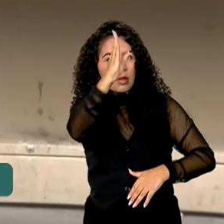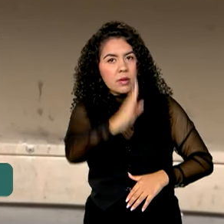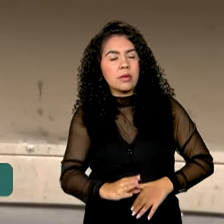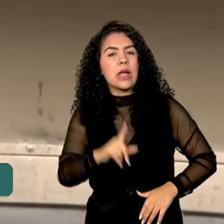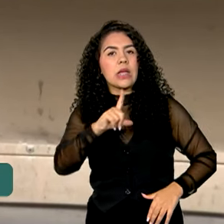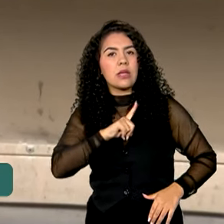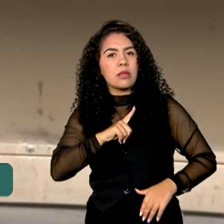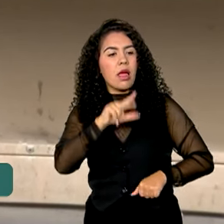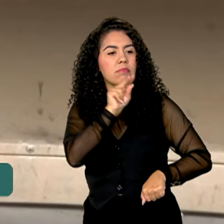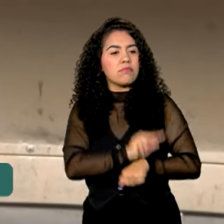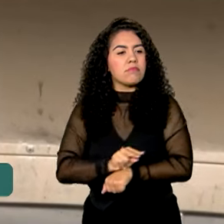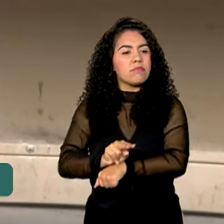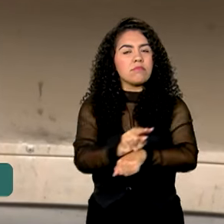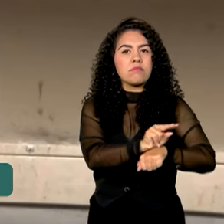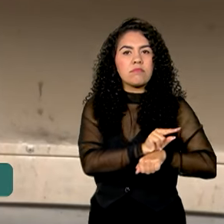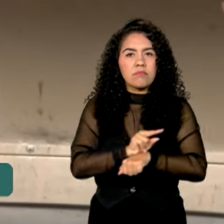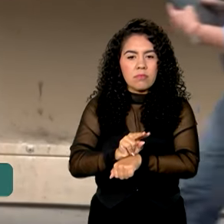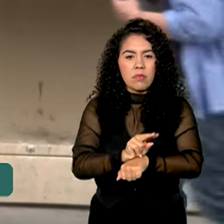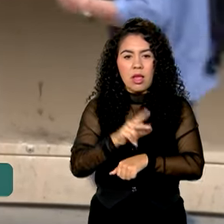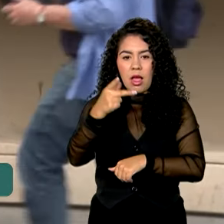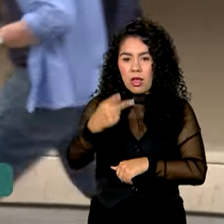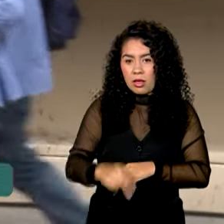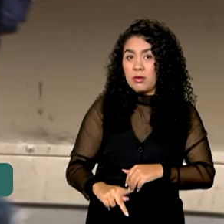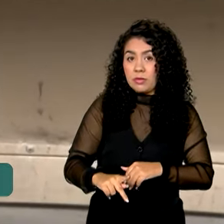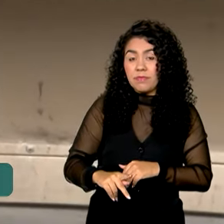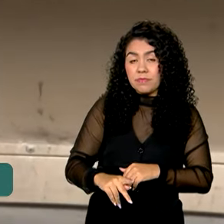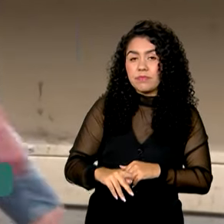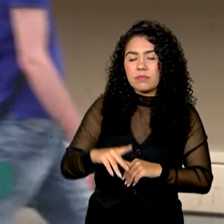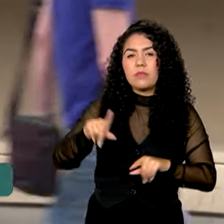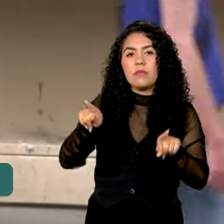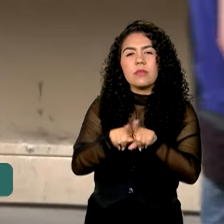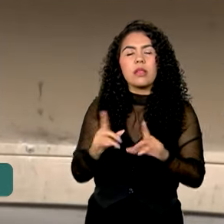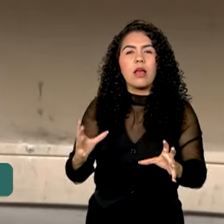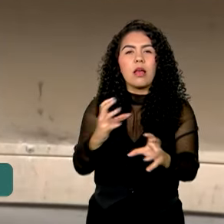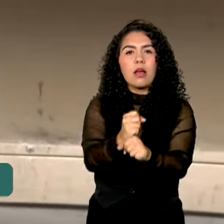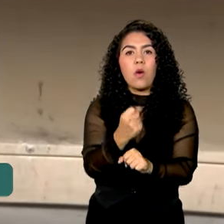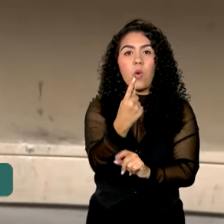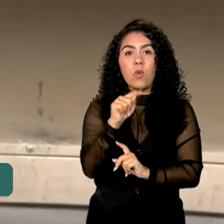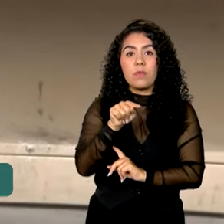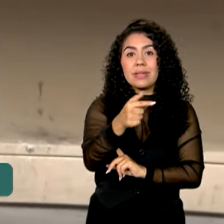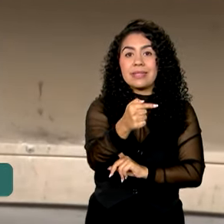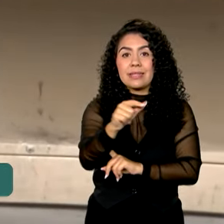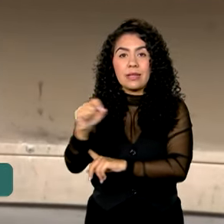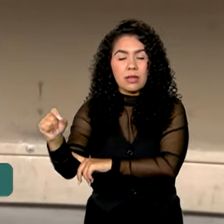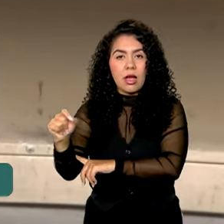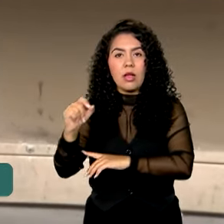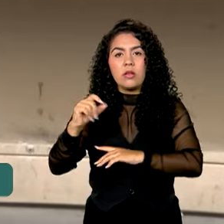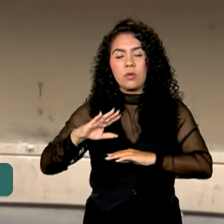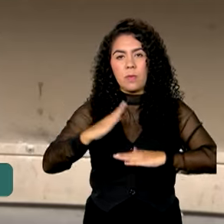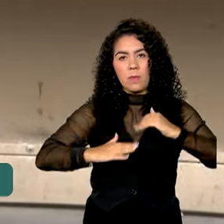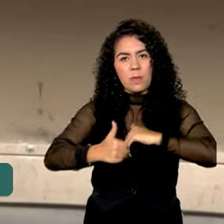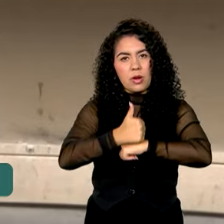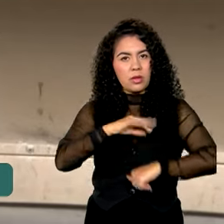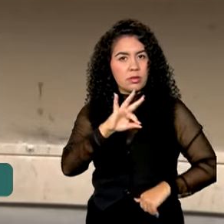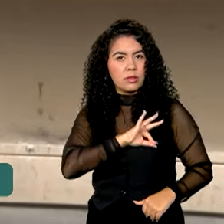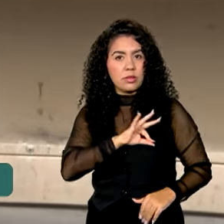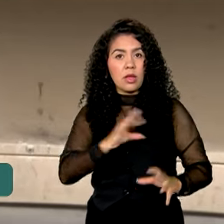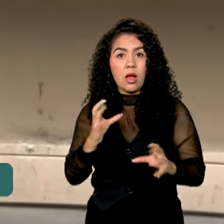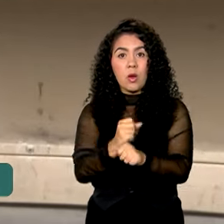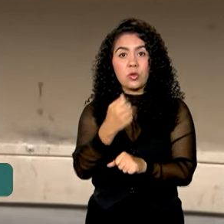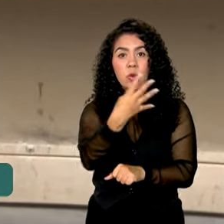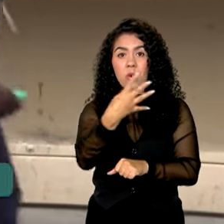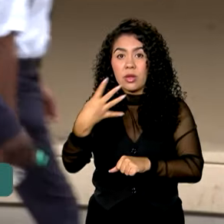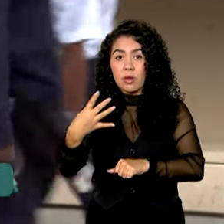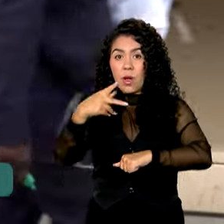de Segurança dos Jogos em território internacional, que conta com cerca de 1.700 policiais de 44 países.